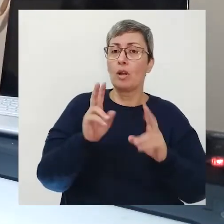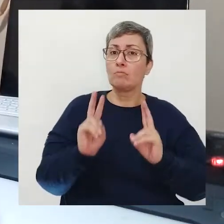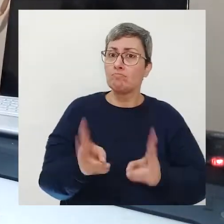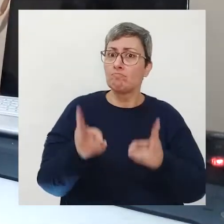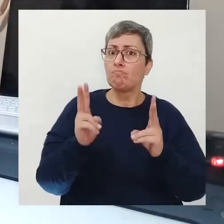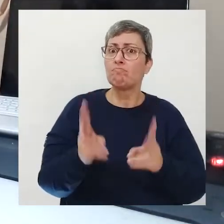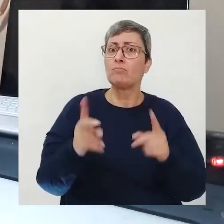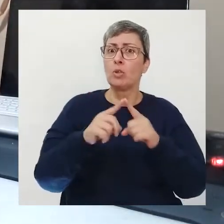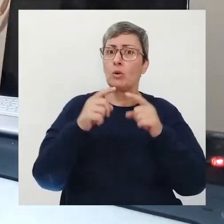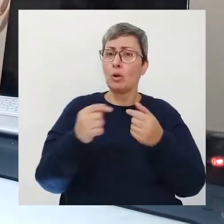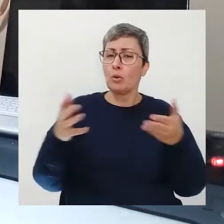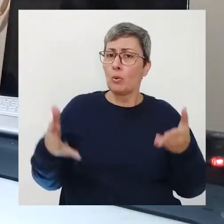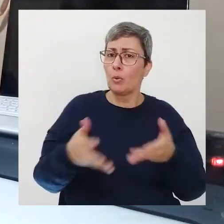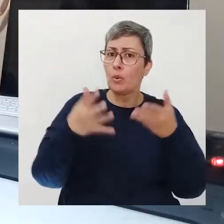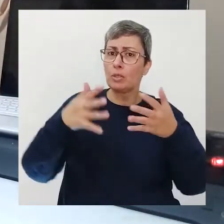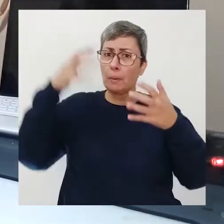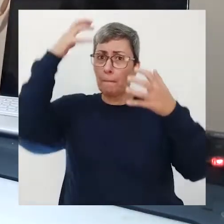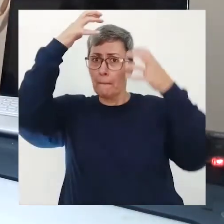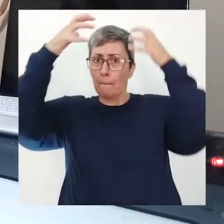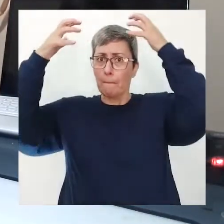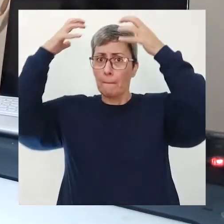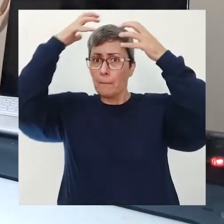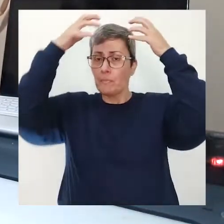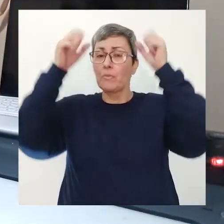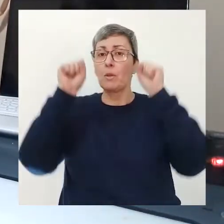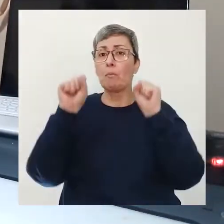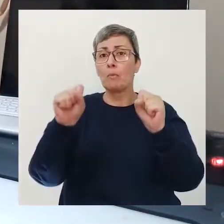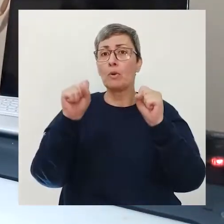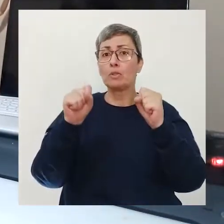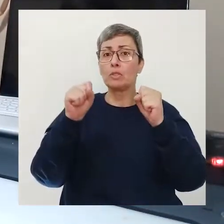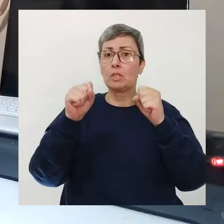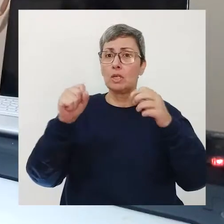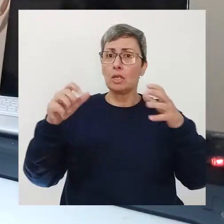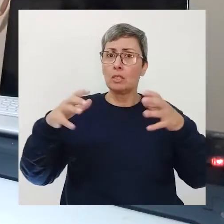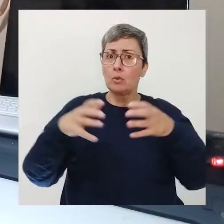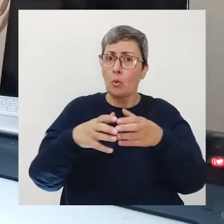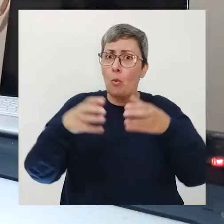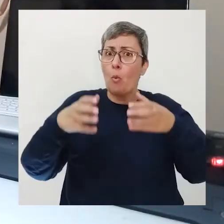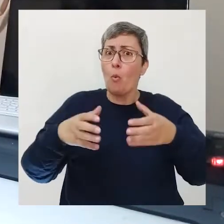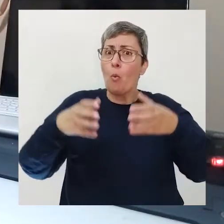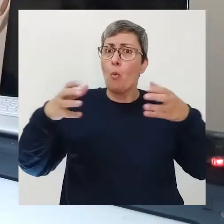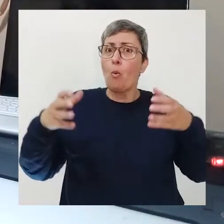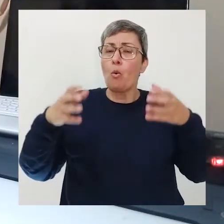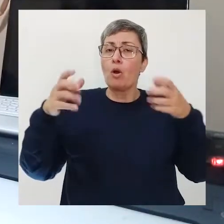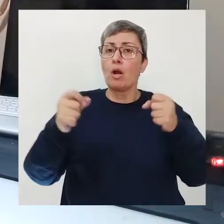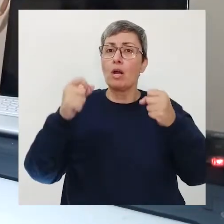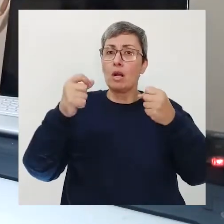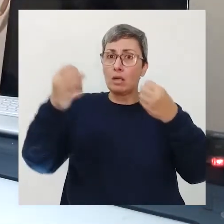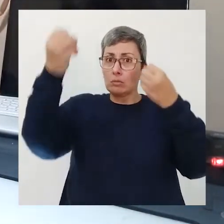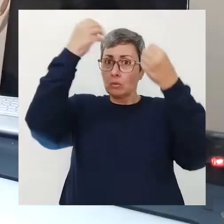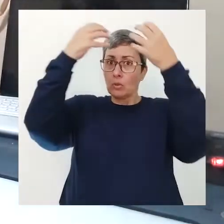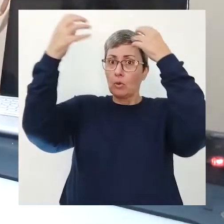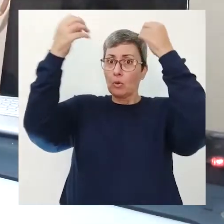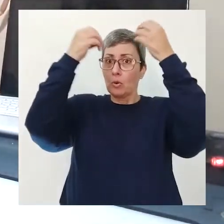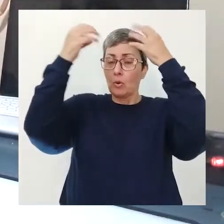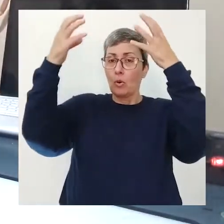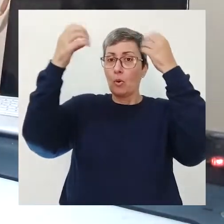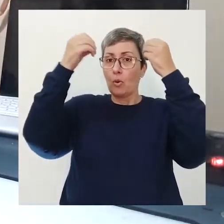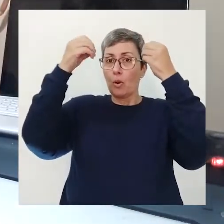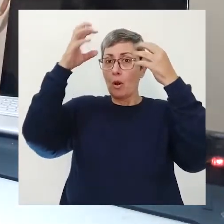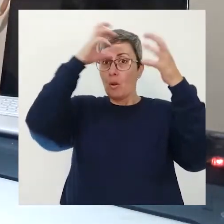que é o centro do sistema nervoso é responsável por reter os aprendizados